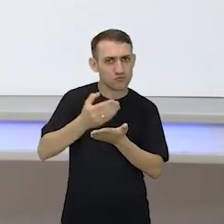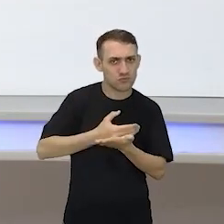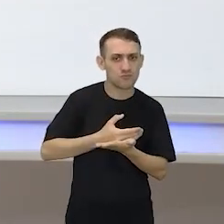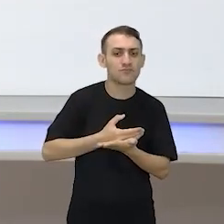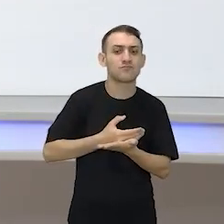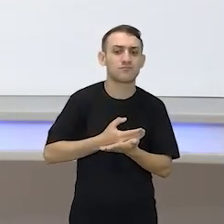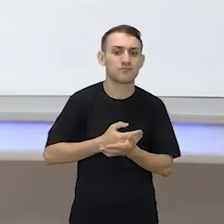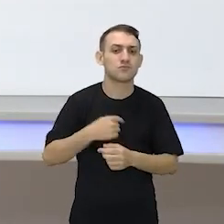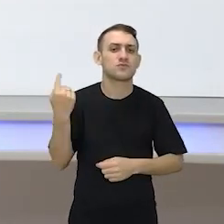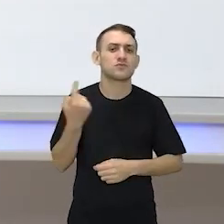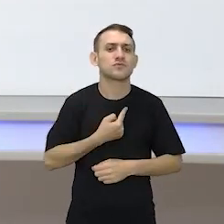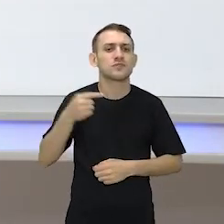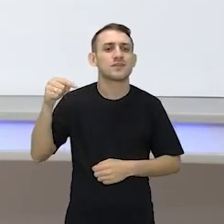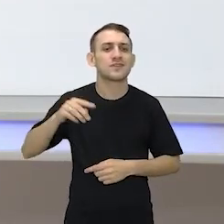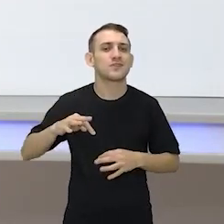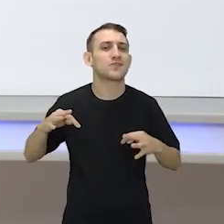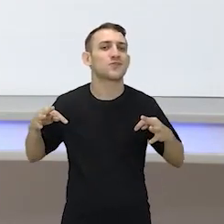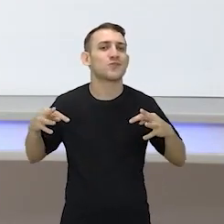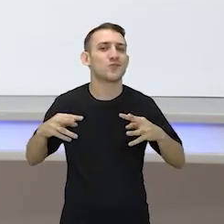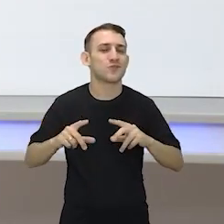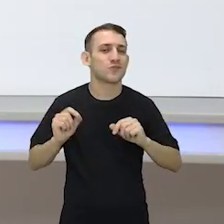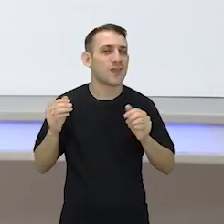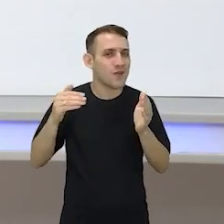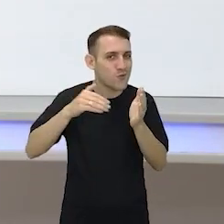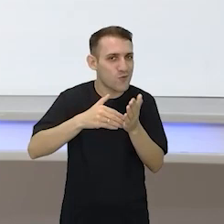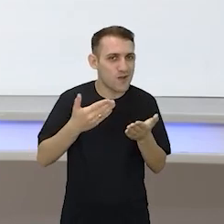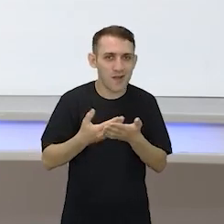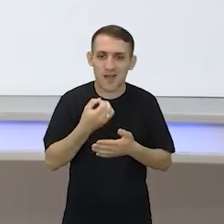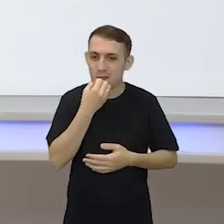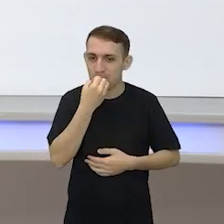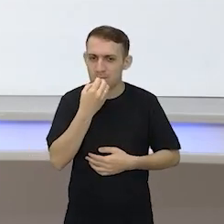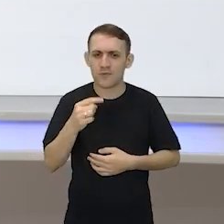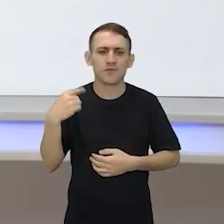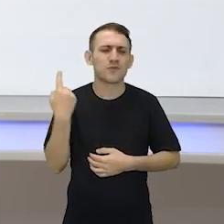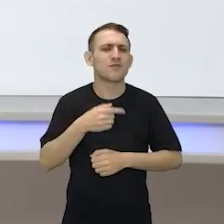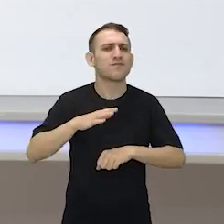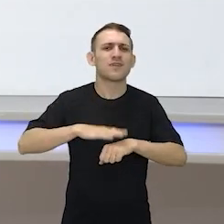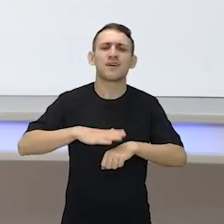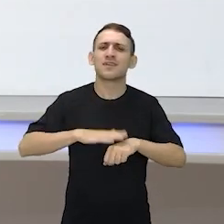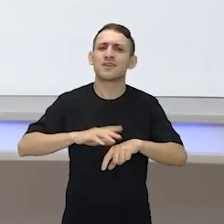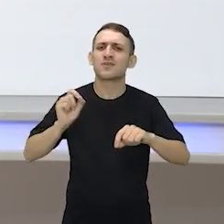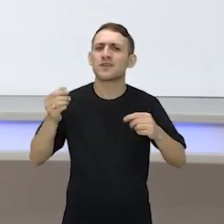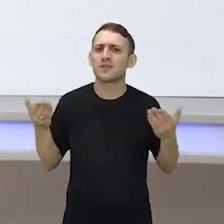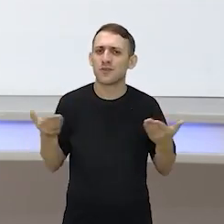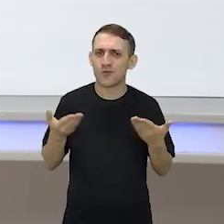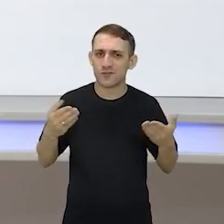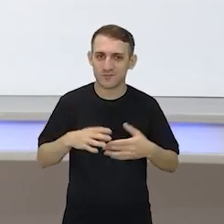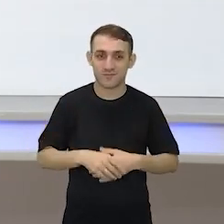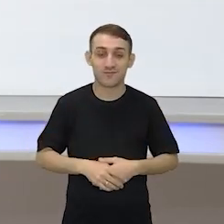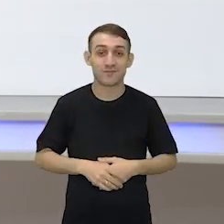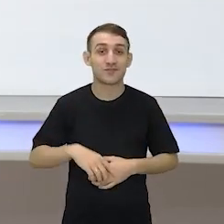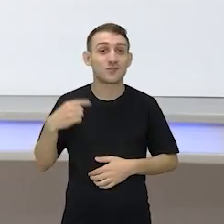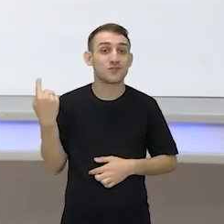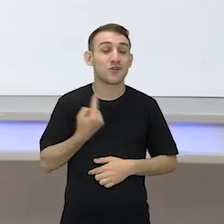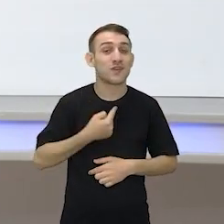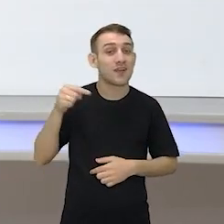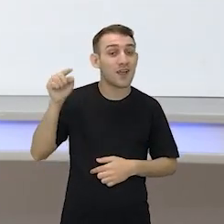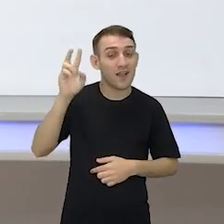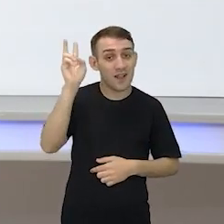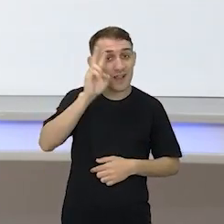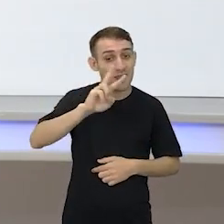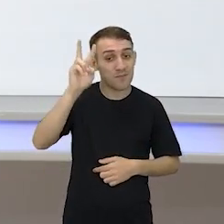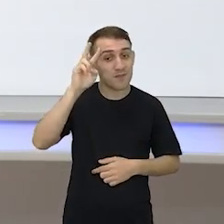E como toda uma boa última aula, o que faremos na aula de hoje? Nós vamos resgatar